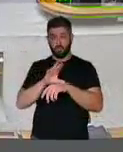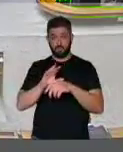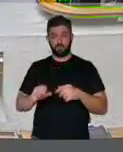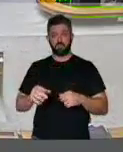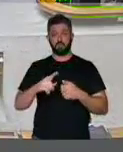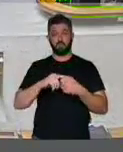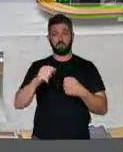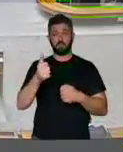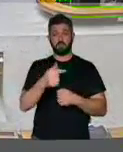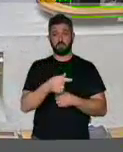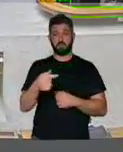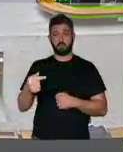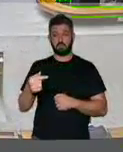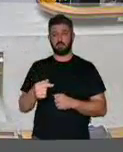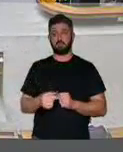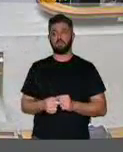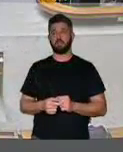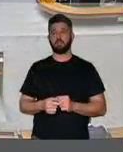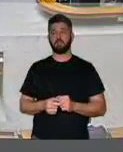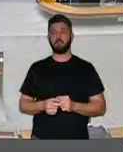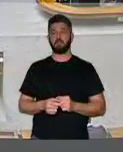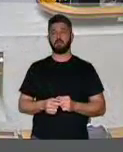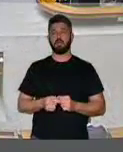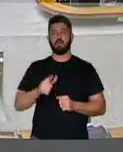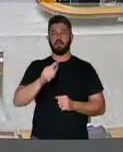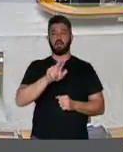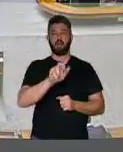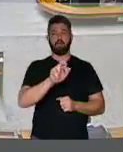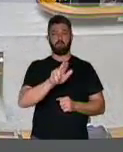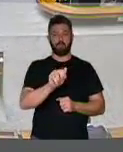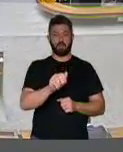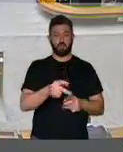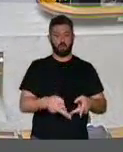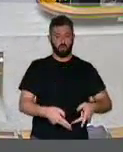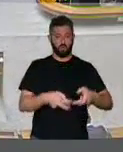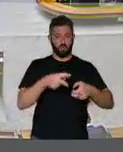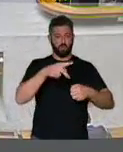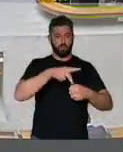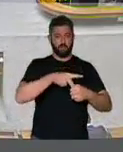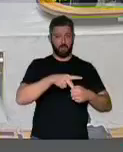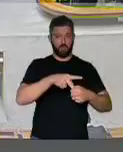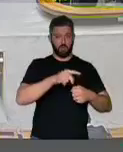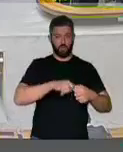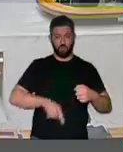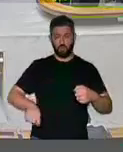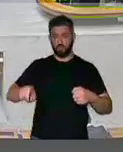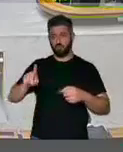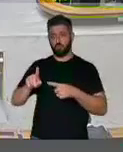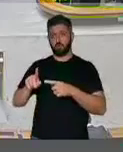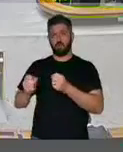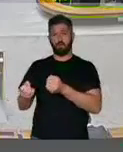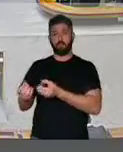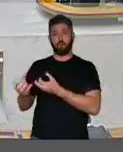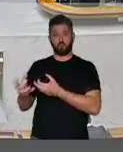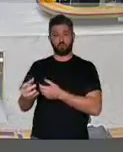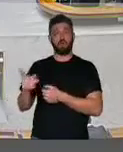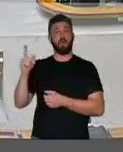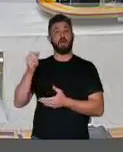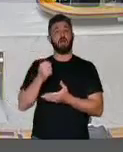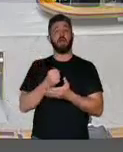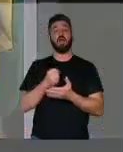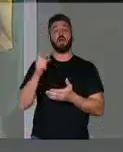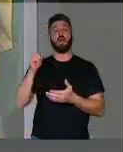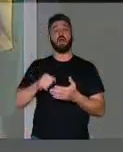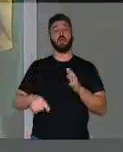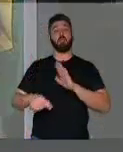artigo 177 que tanto a lavra quanto o refino do petróleo são monopólios da União que por sua vez pode contratar